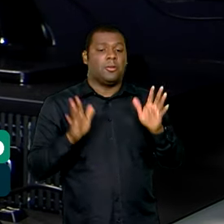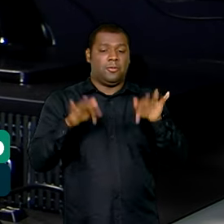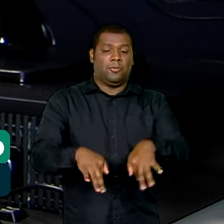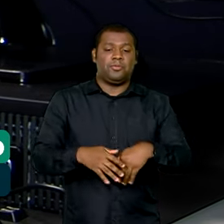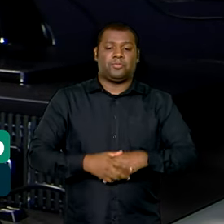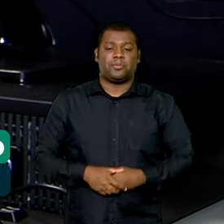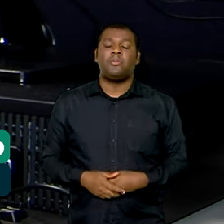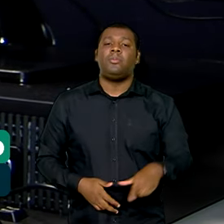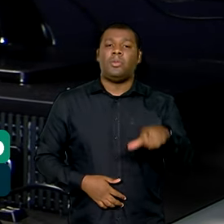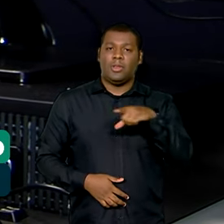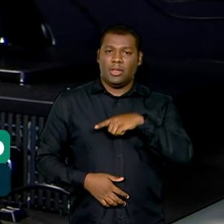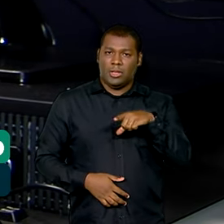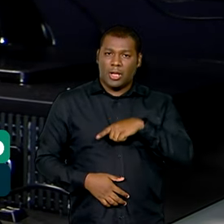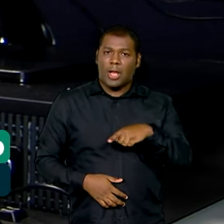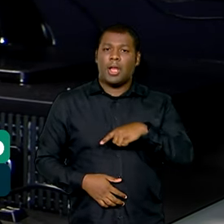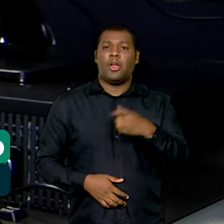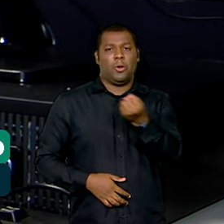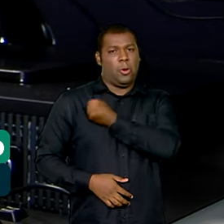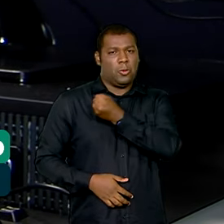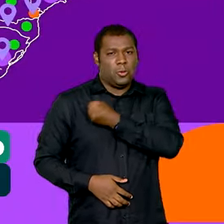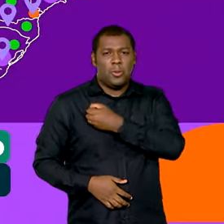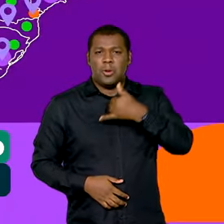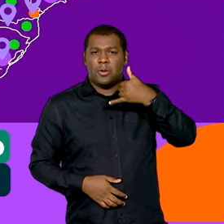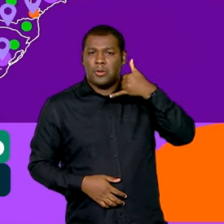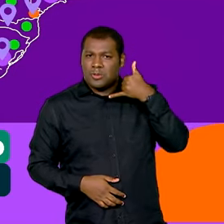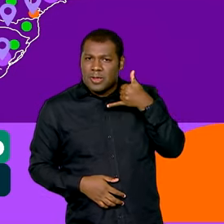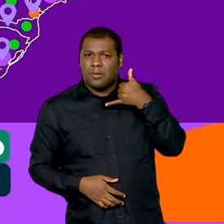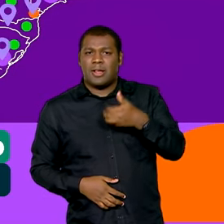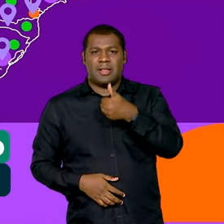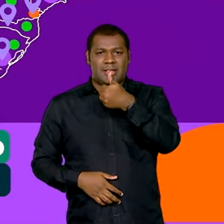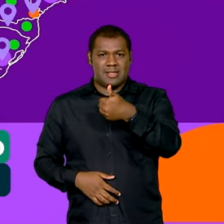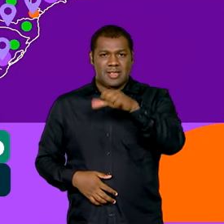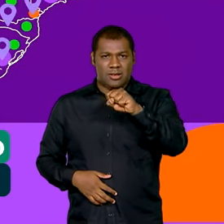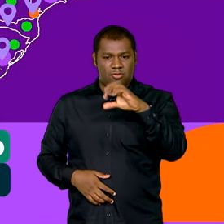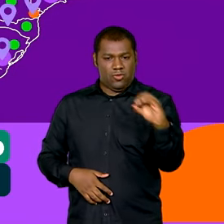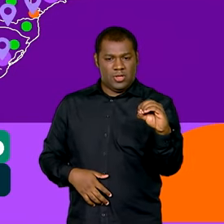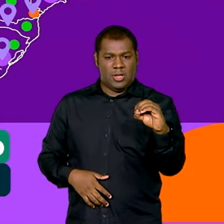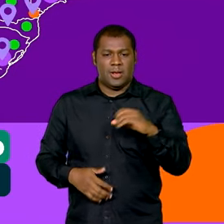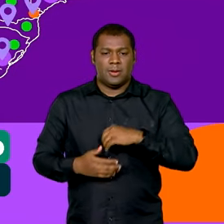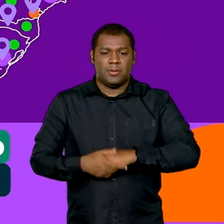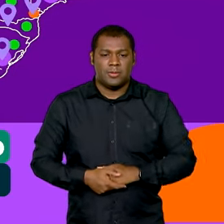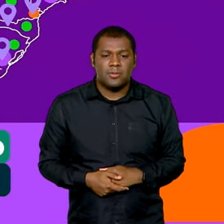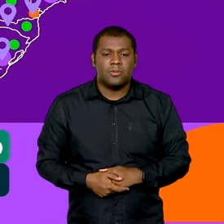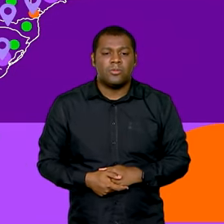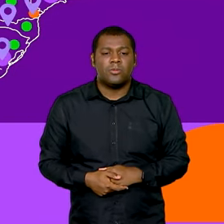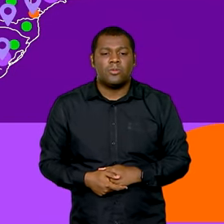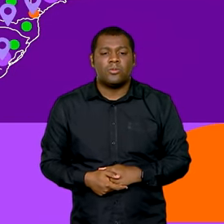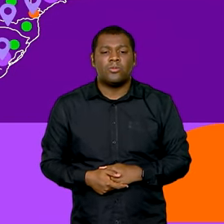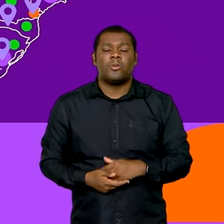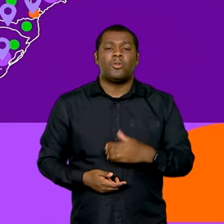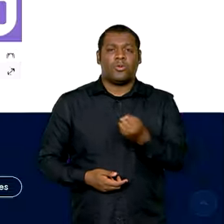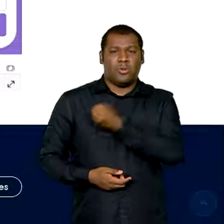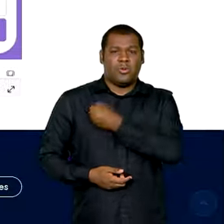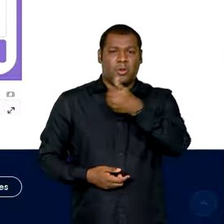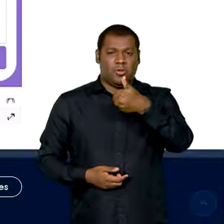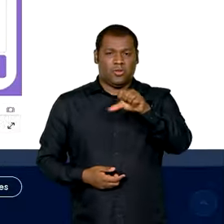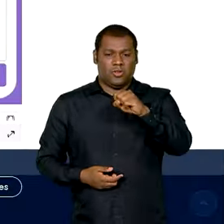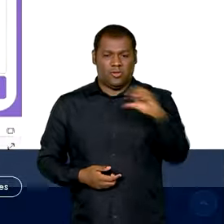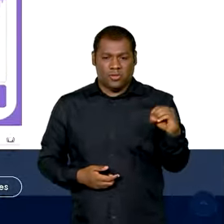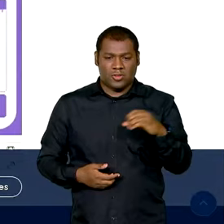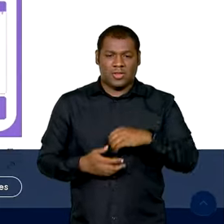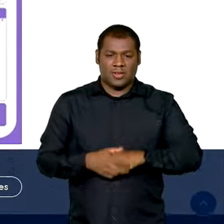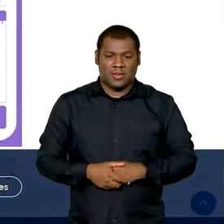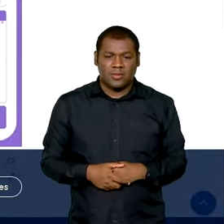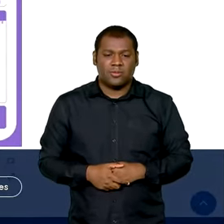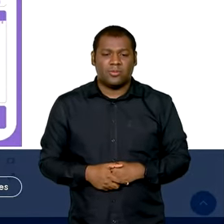serviço Ligue 180 ganhou reforço. O Painel Ligue 180, que reúne num só lugar os 2